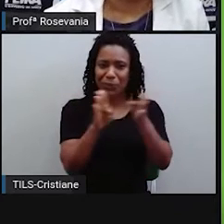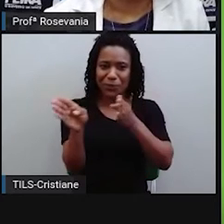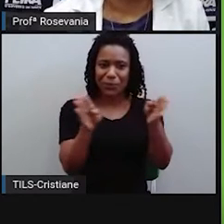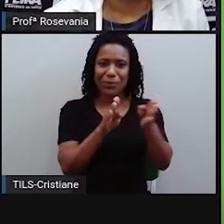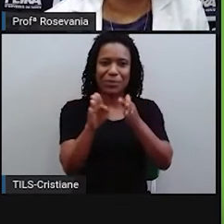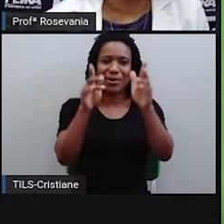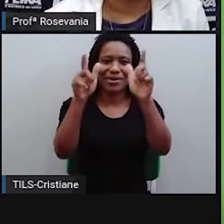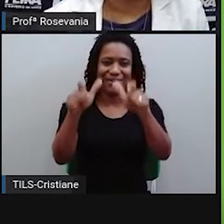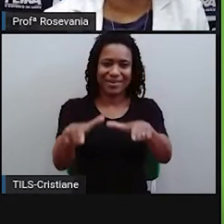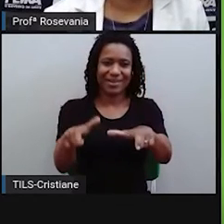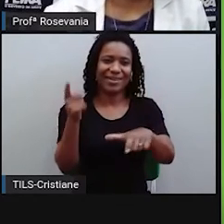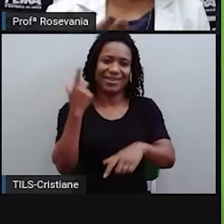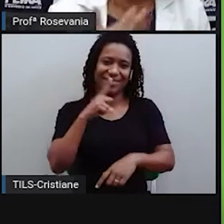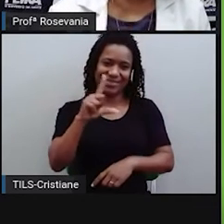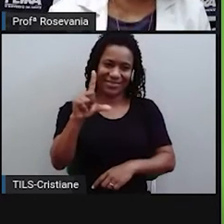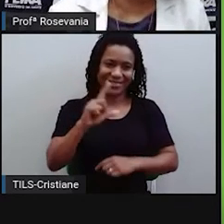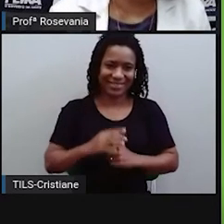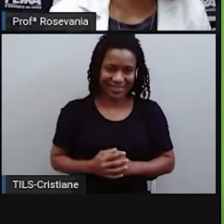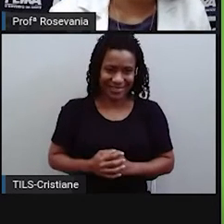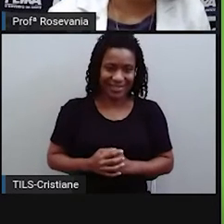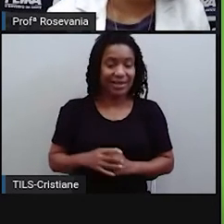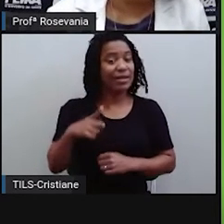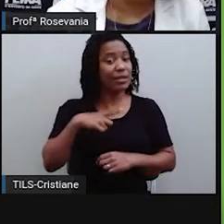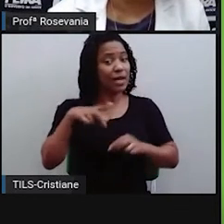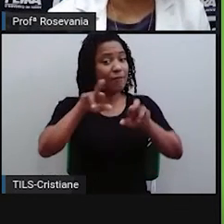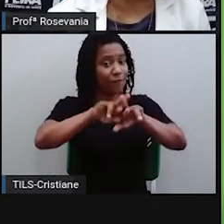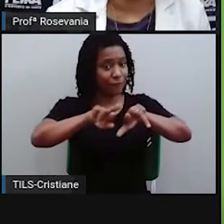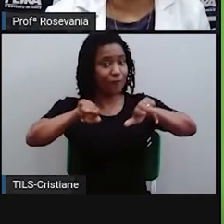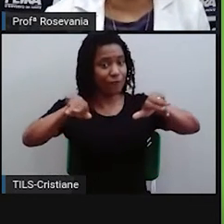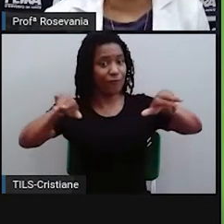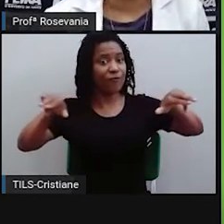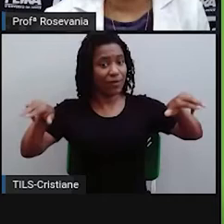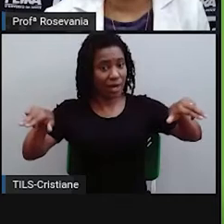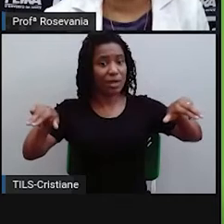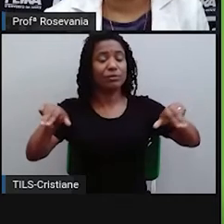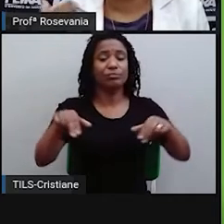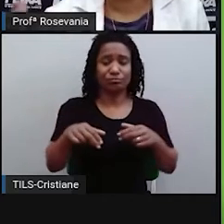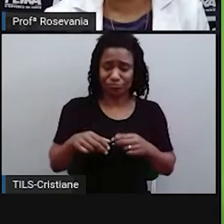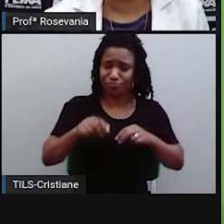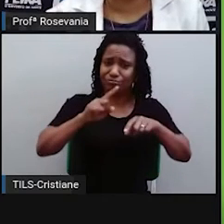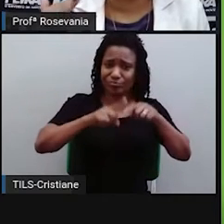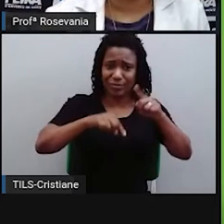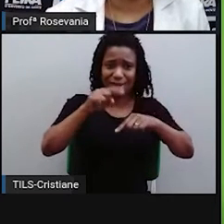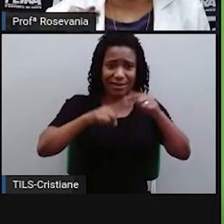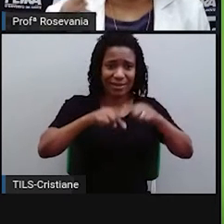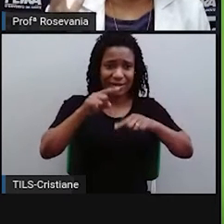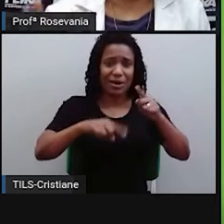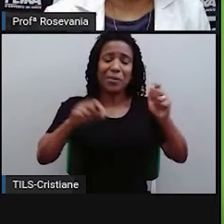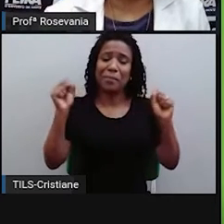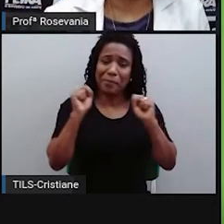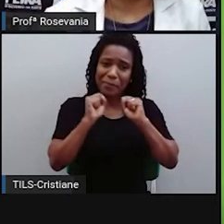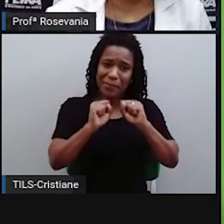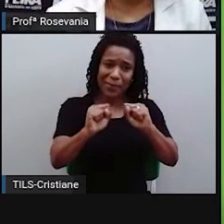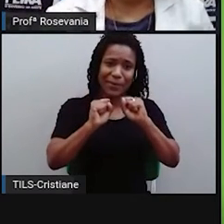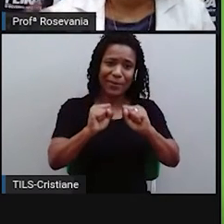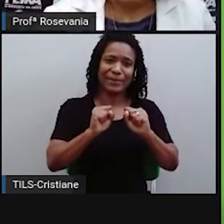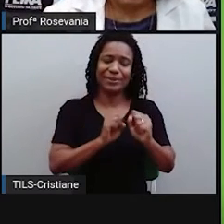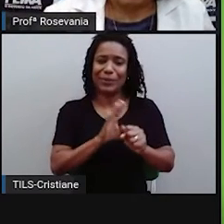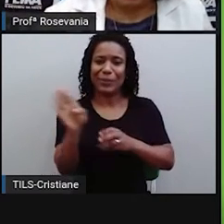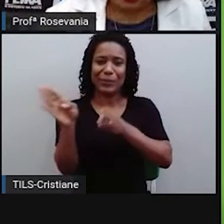existem diversos instrumentos, como nós já vimos na aula anterior, né? Falando do sextante, do quadrante e tal. Mas,